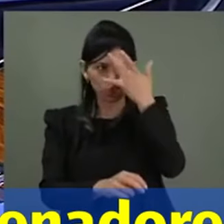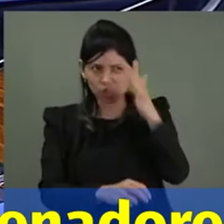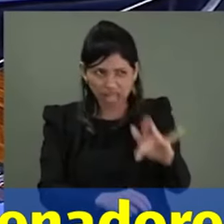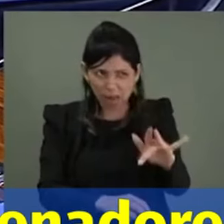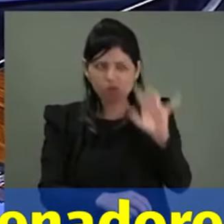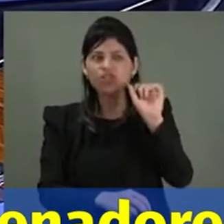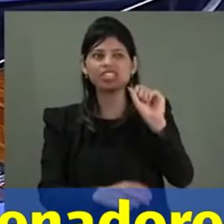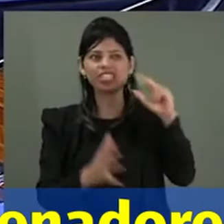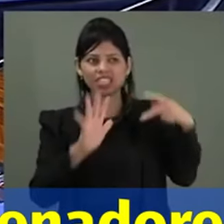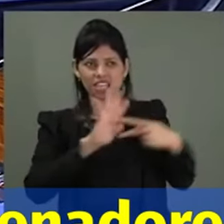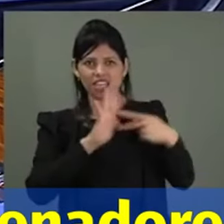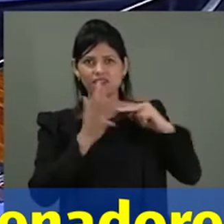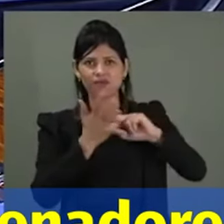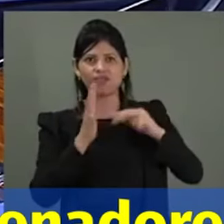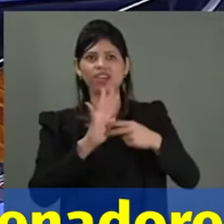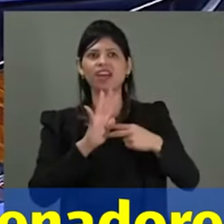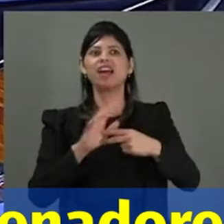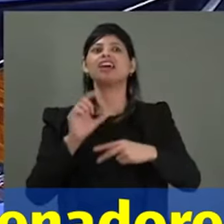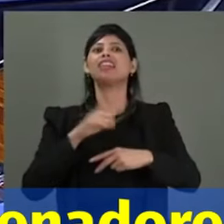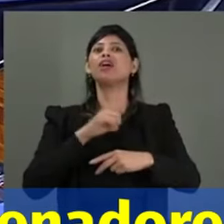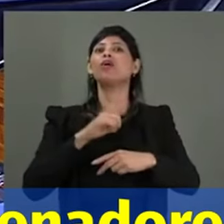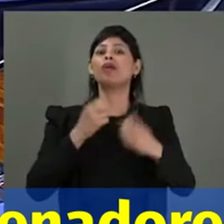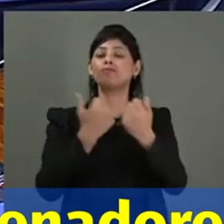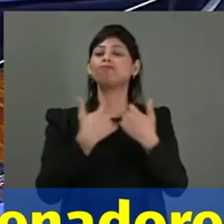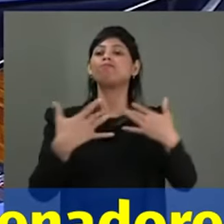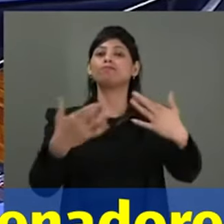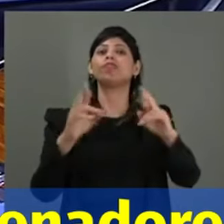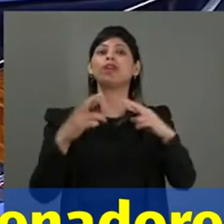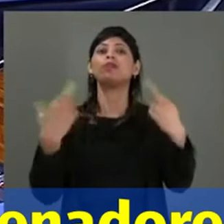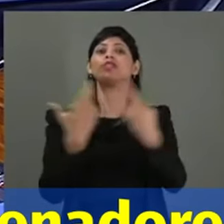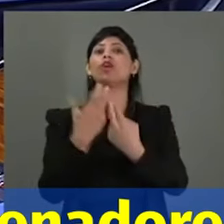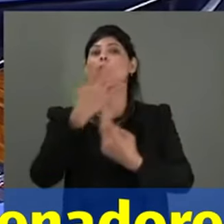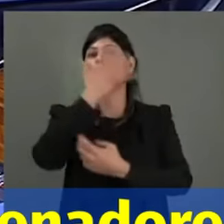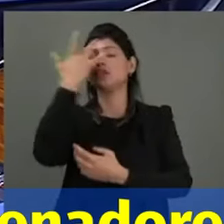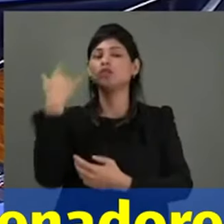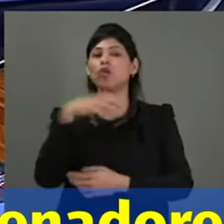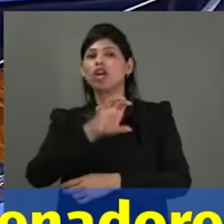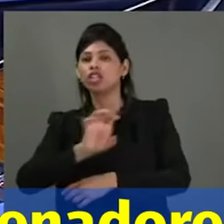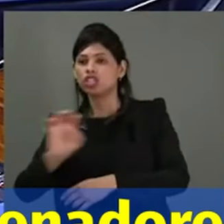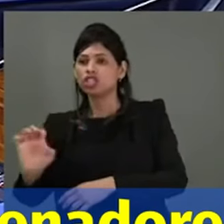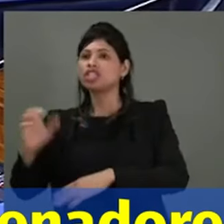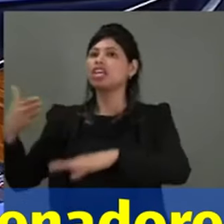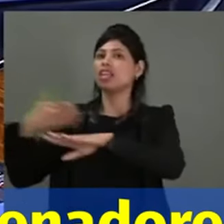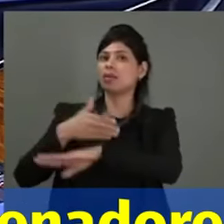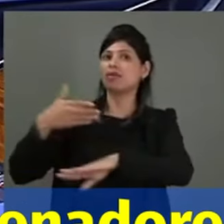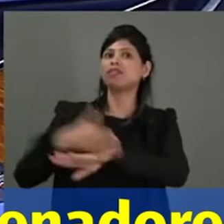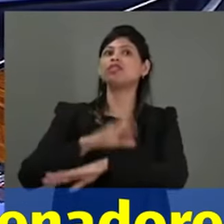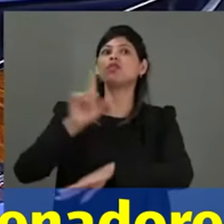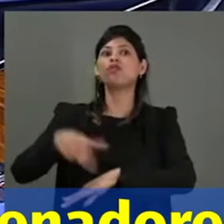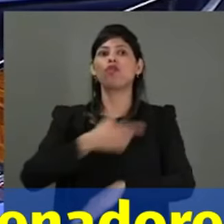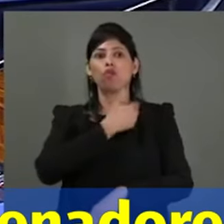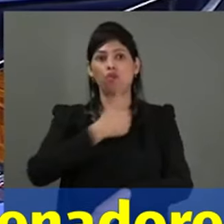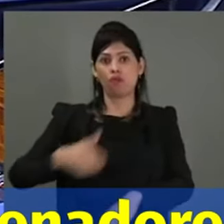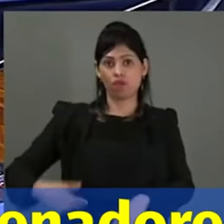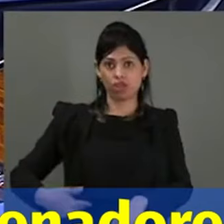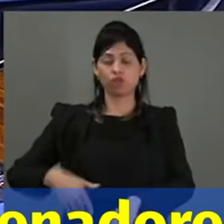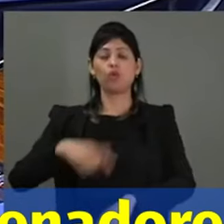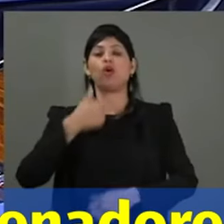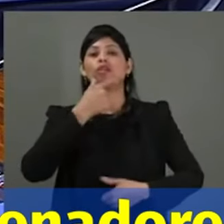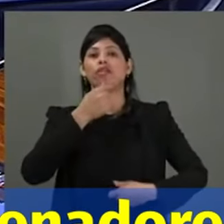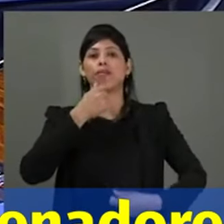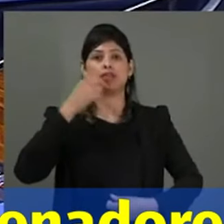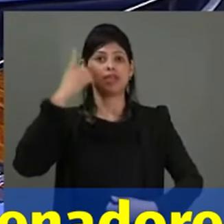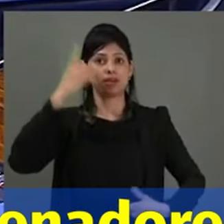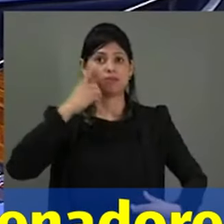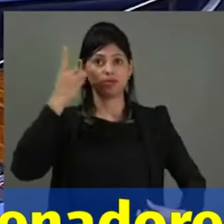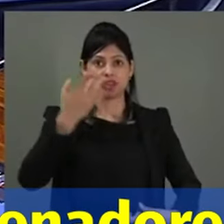será uma sessão onde alguém que é de esquerda, que foi governador, deputado federal, na minha época, deputado